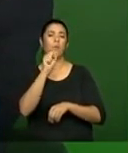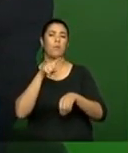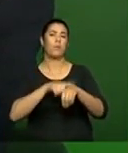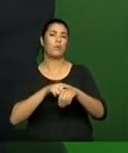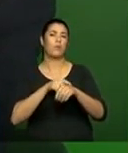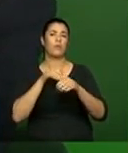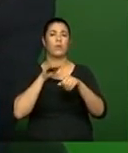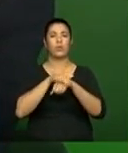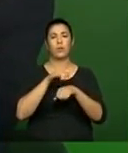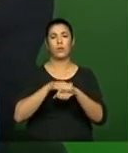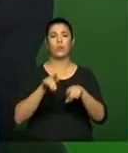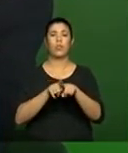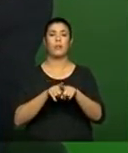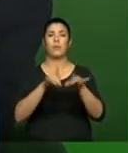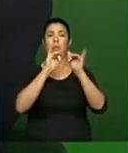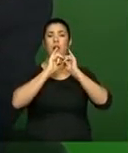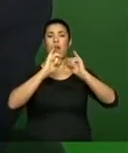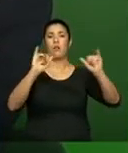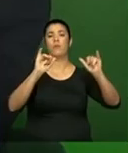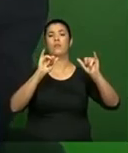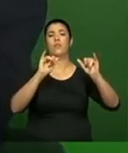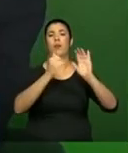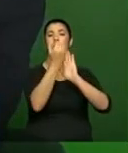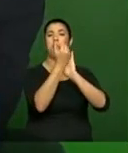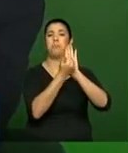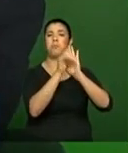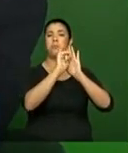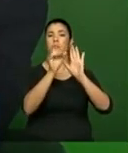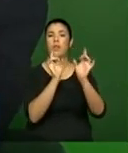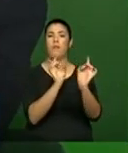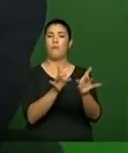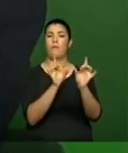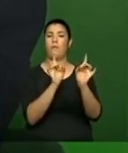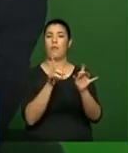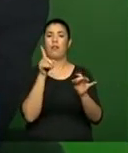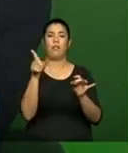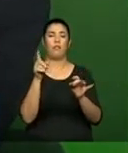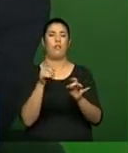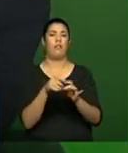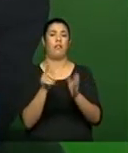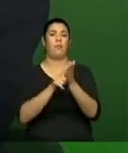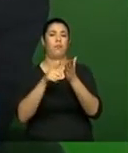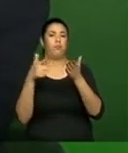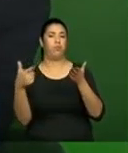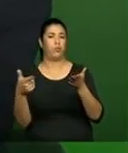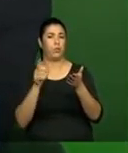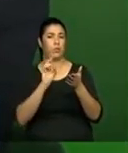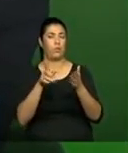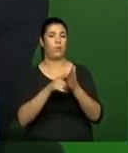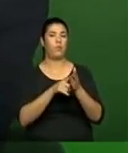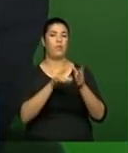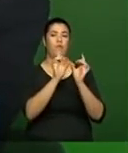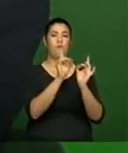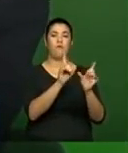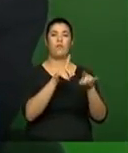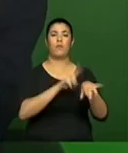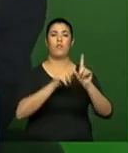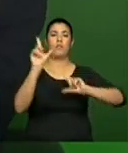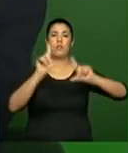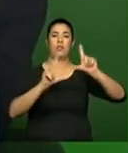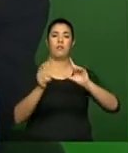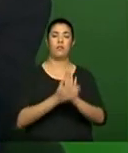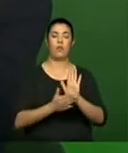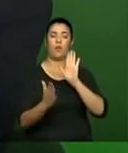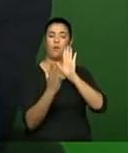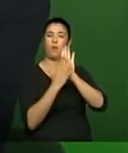jornal, eu sei que esse anúncio, por exemplo, se eu colocar ele na... Se a venda em banca é tão importante, se eu fizer numa contracapa, ou se eu fizer na capa,